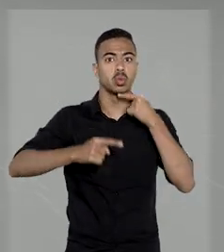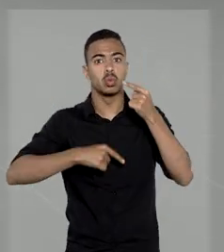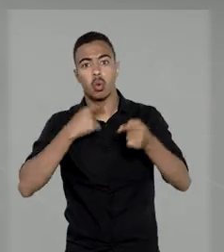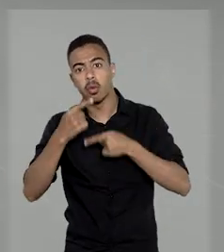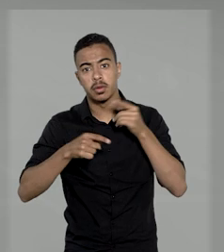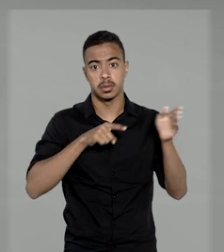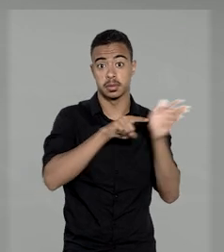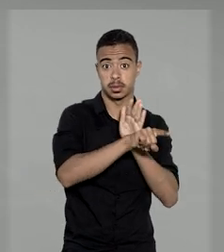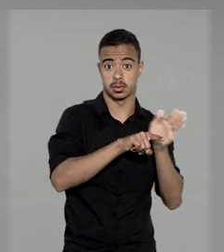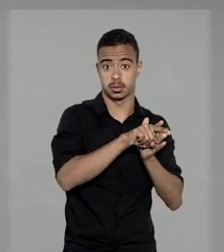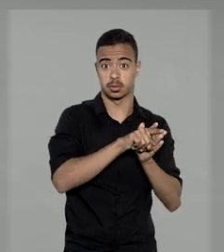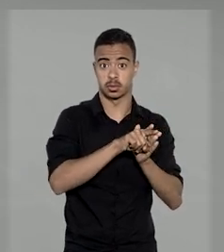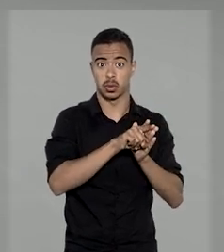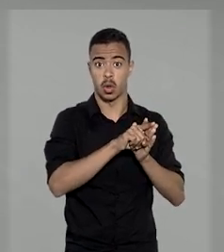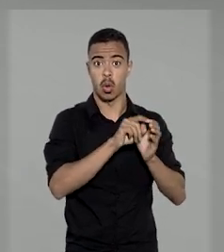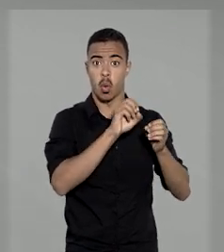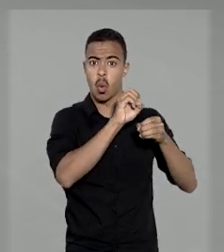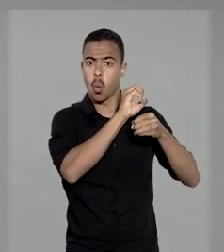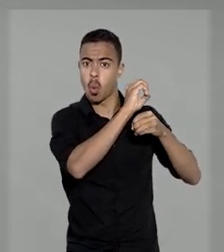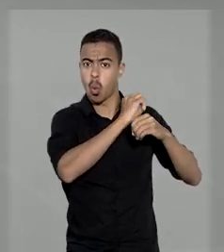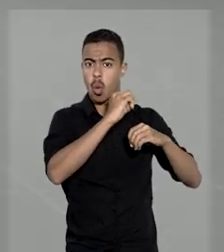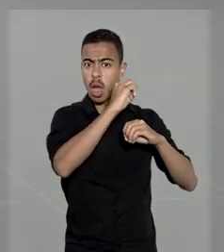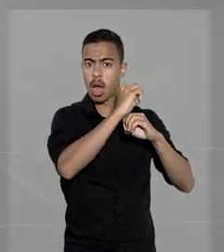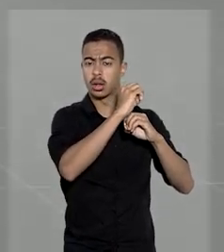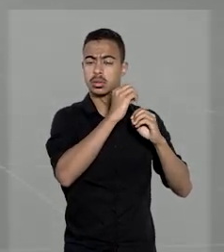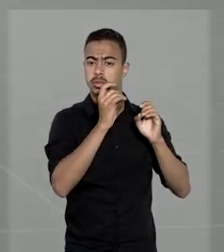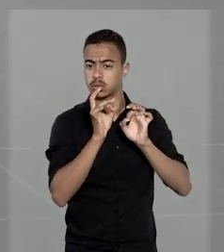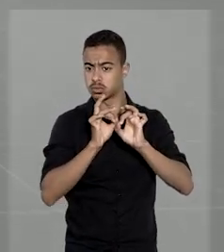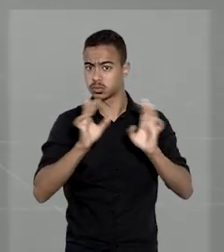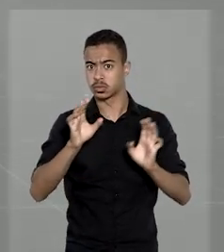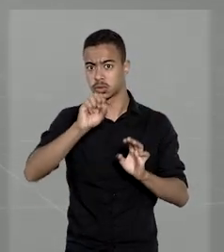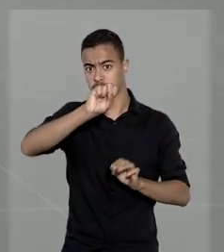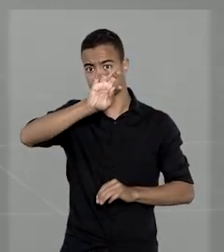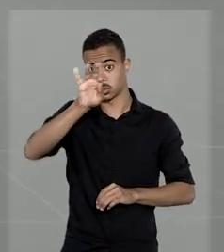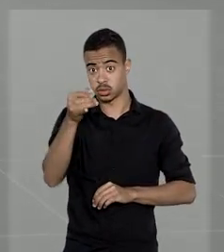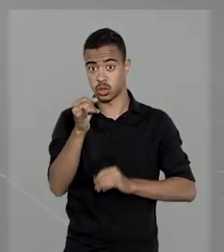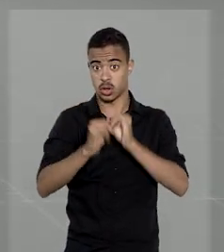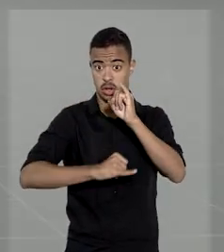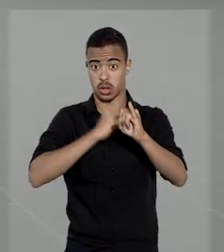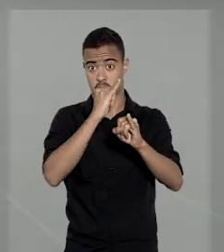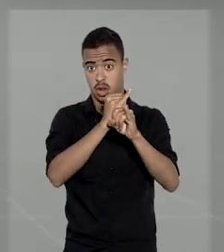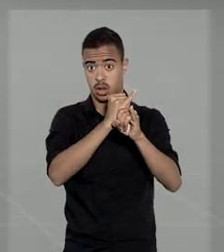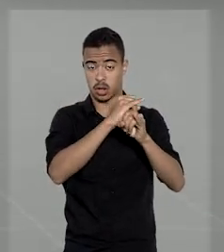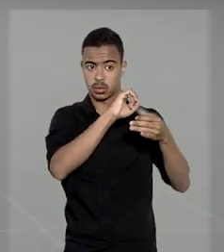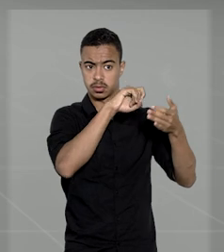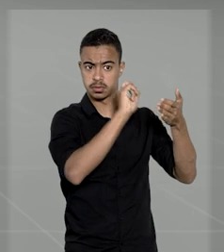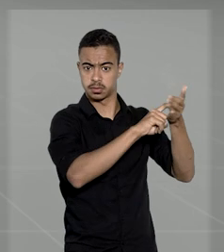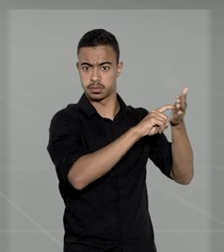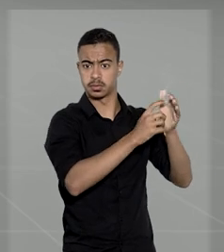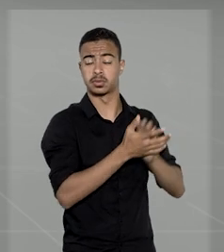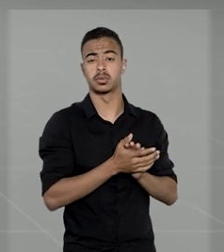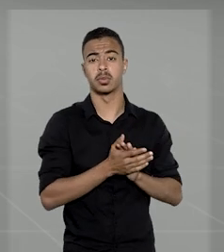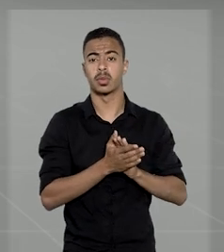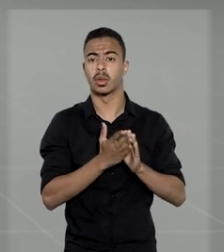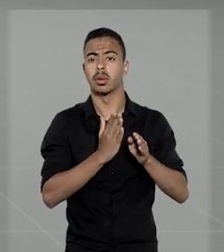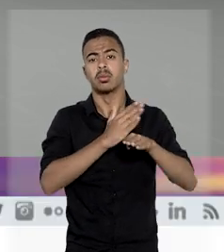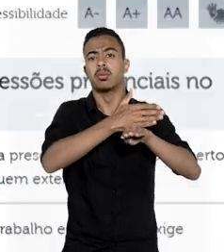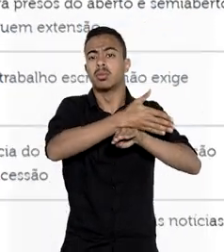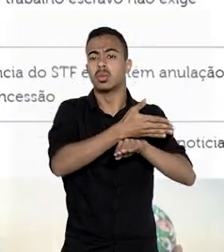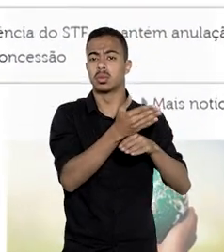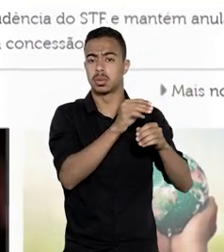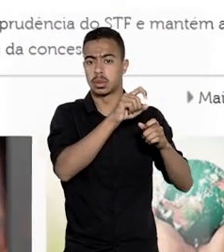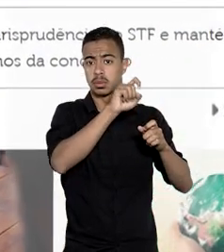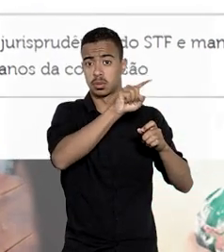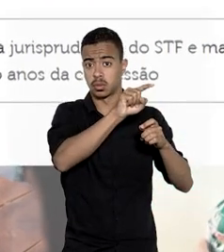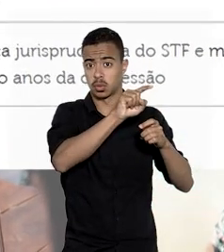principais dúvidas de busca. A ferramenta online está disponível no portal do STJ na internet. Para acessar a página